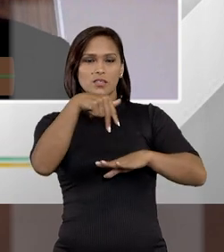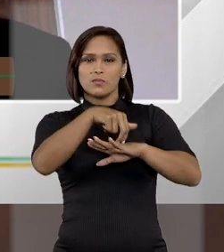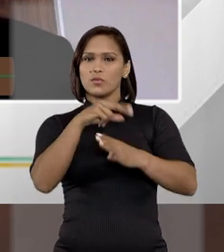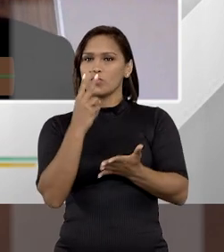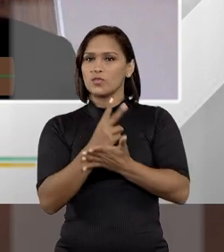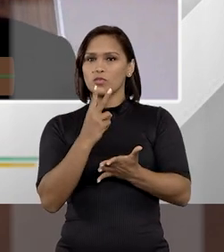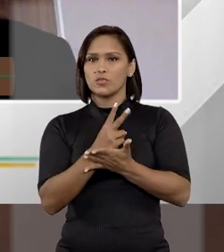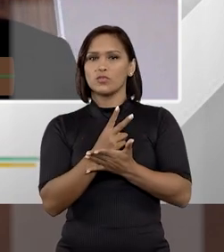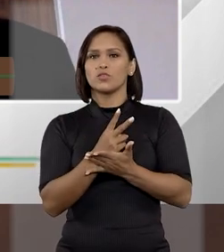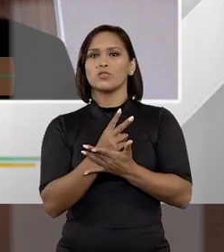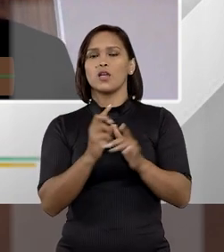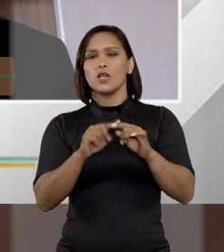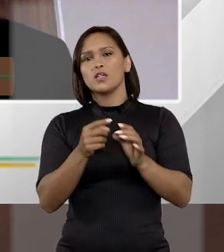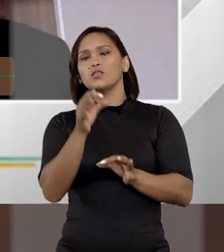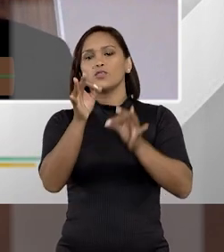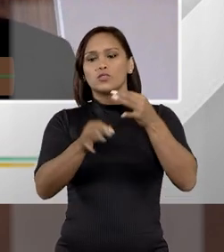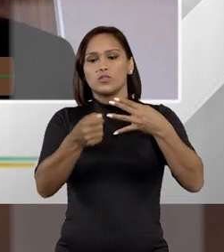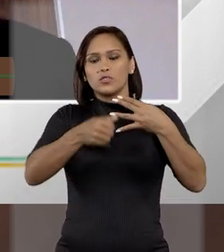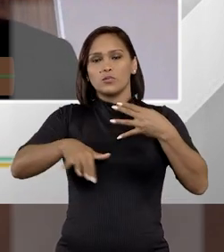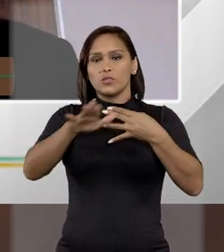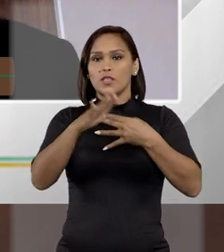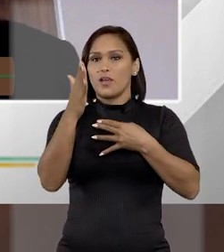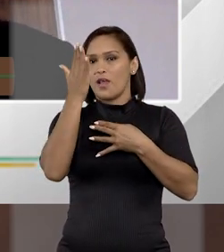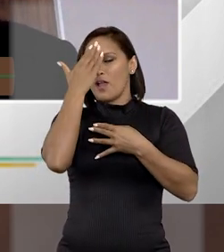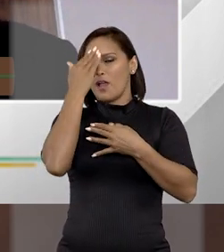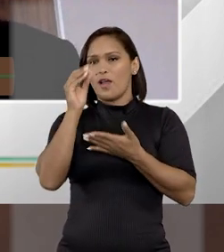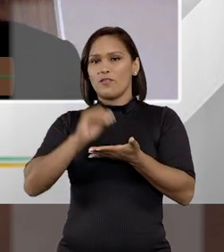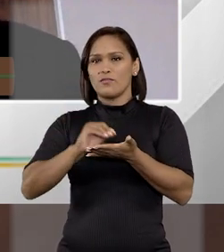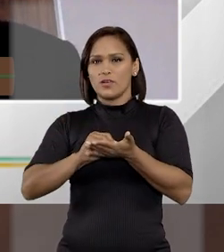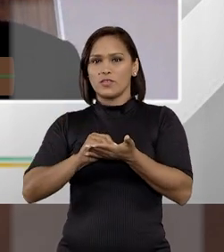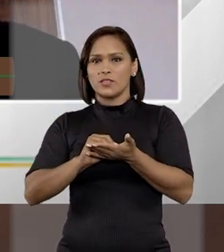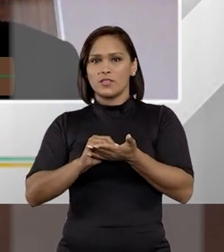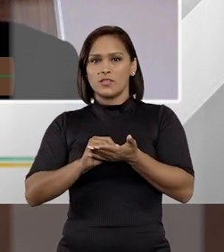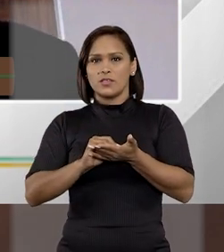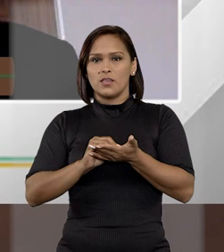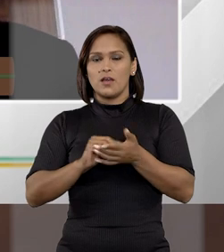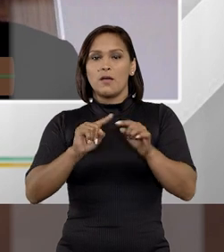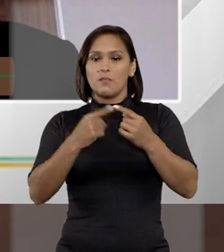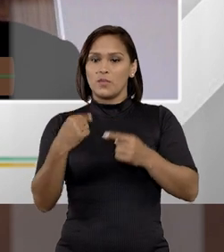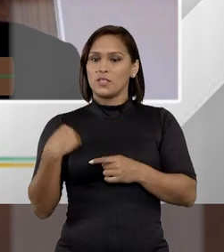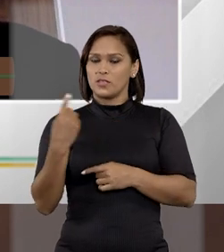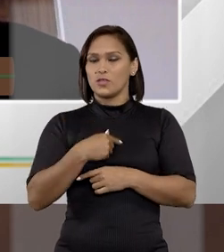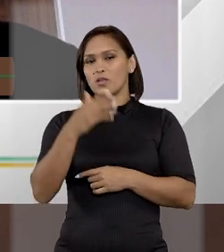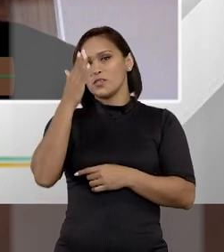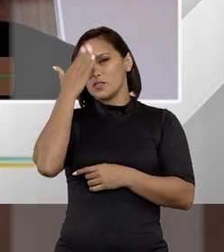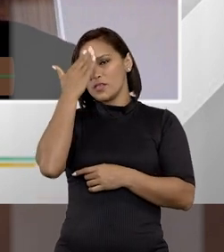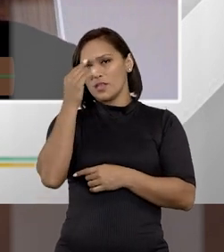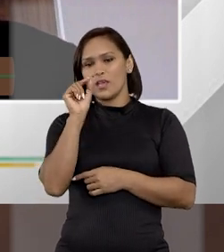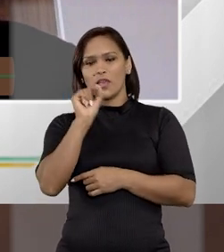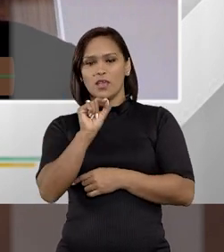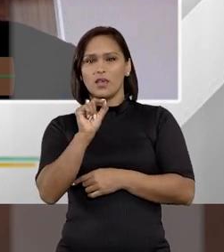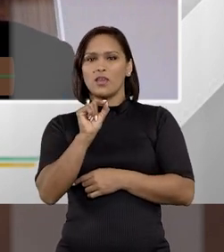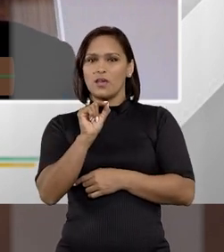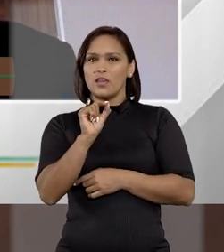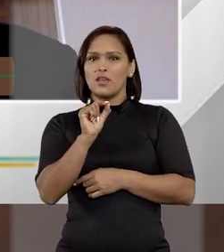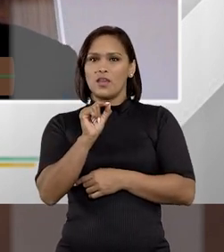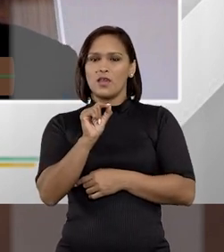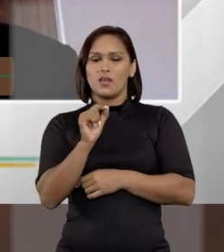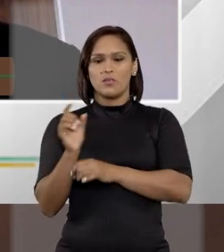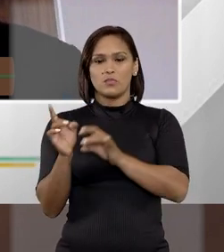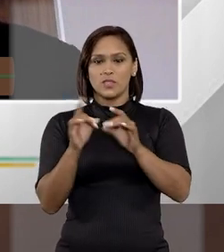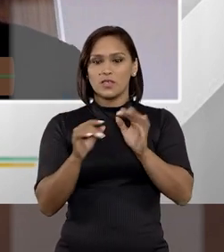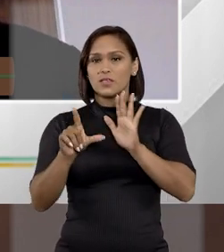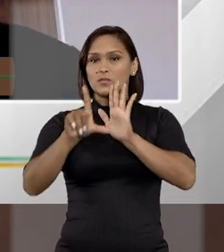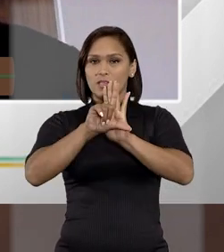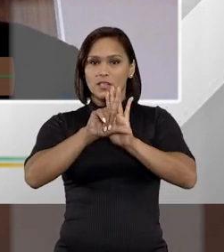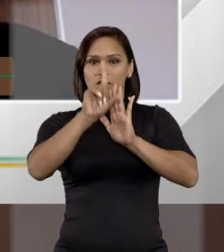prevalece na doutrina, a jurisprudência ainda não se manifestou sobre isso, mas a nosso sentir aí, considerando